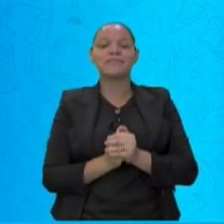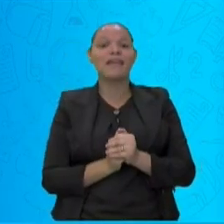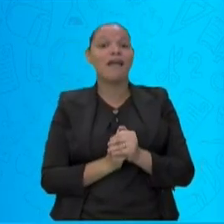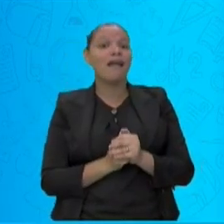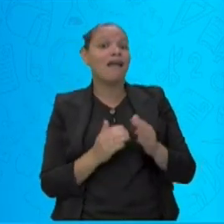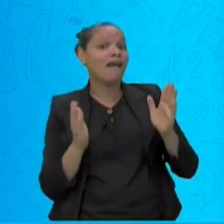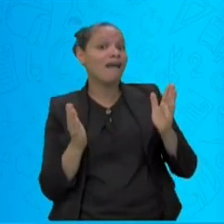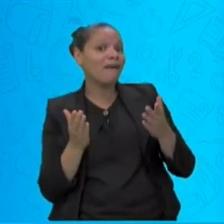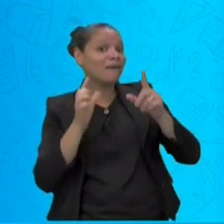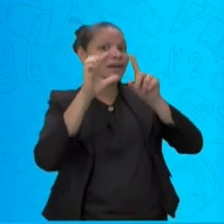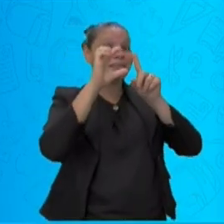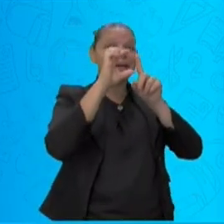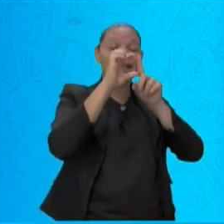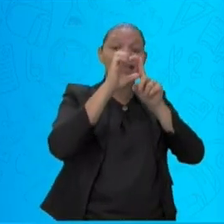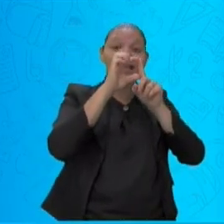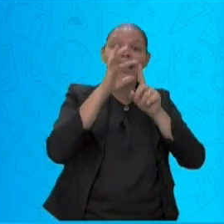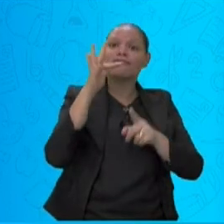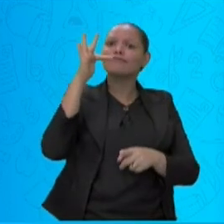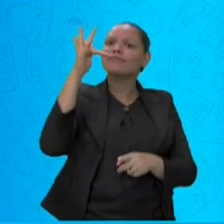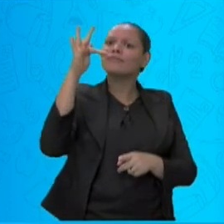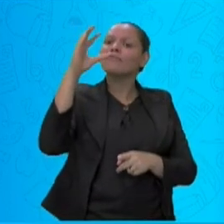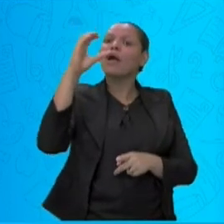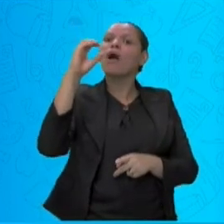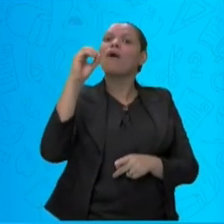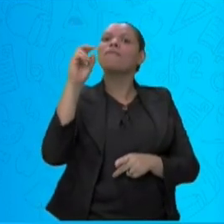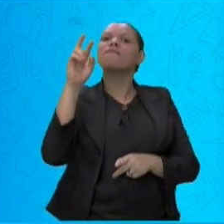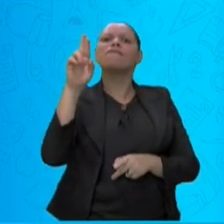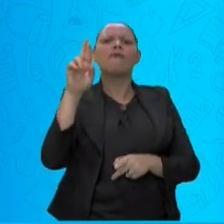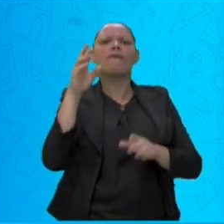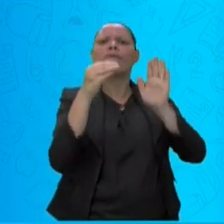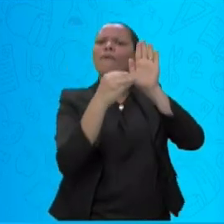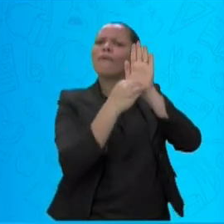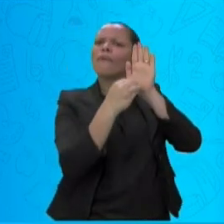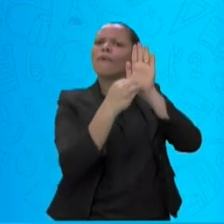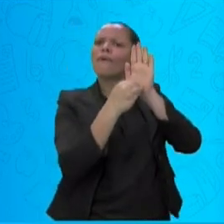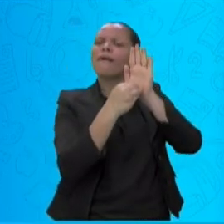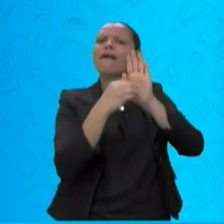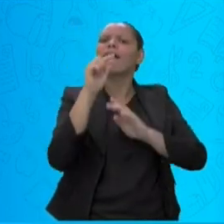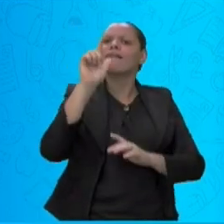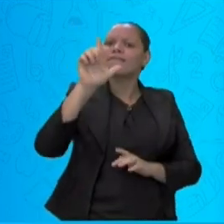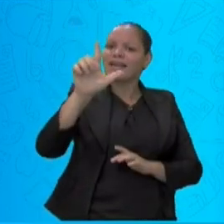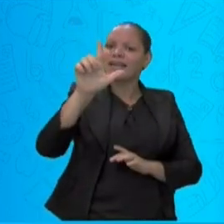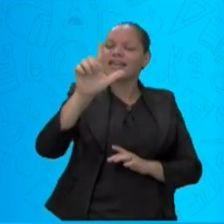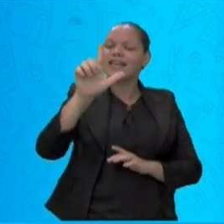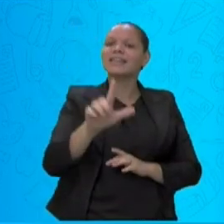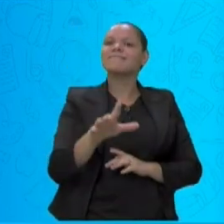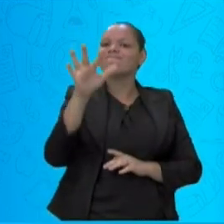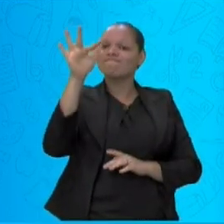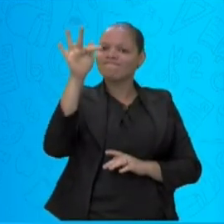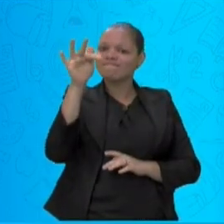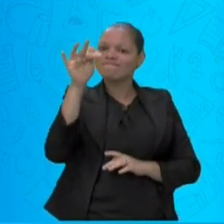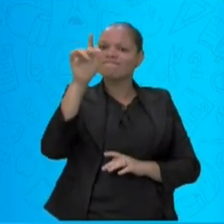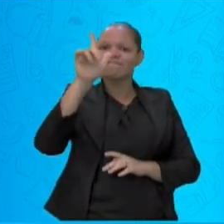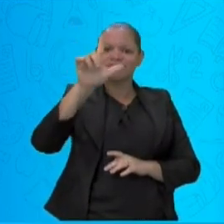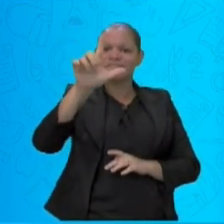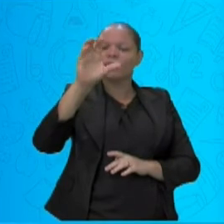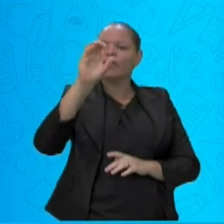for? Se a gente colocar o R não funciona. Mas e o L? Ah, muito bem. Vai formar